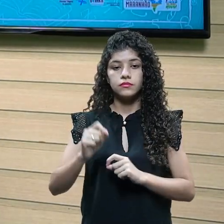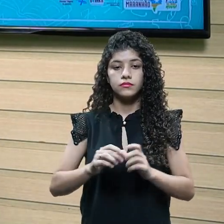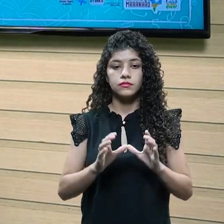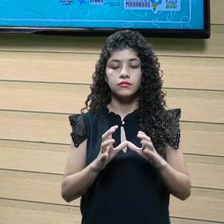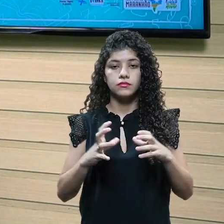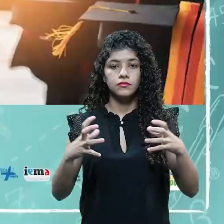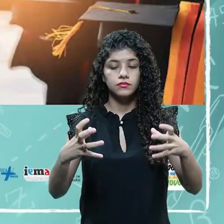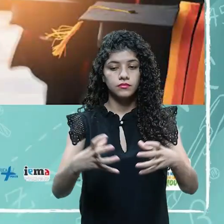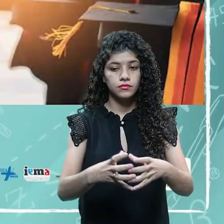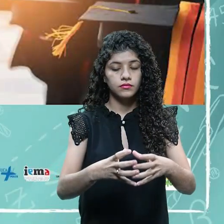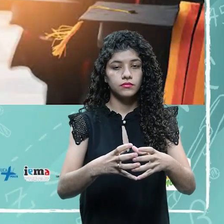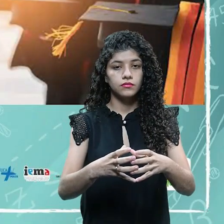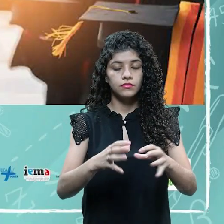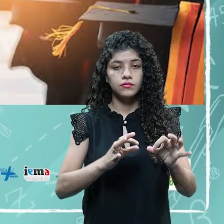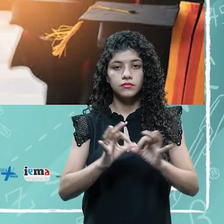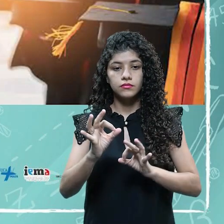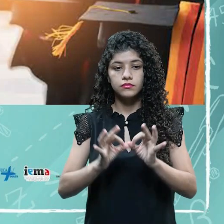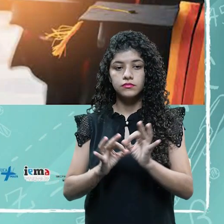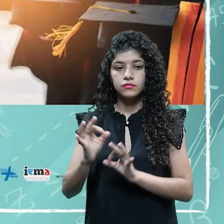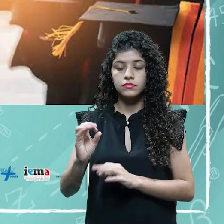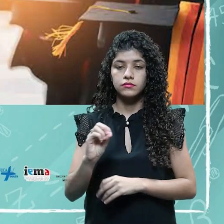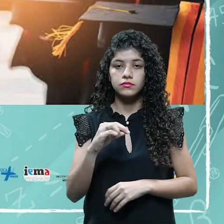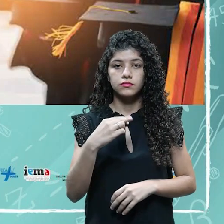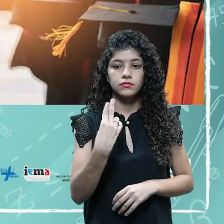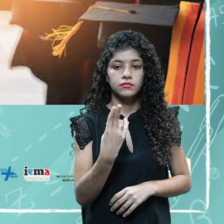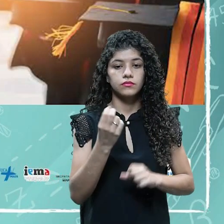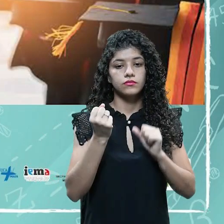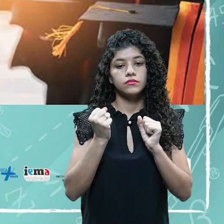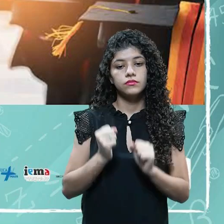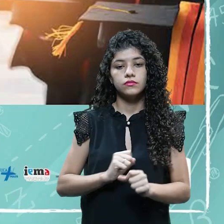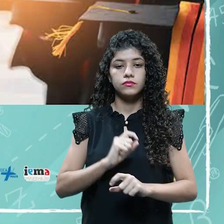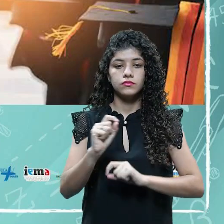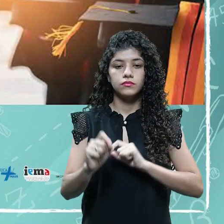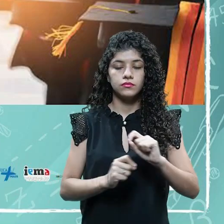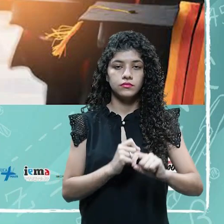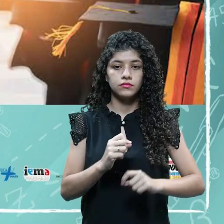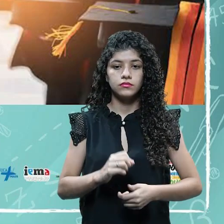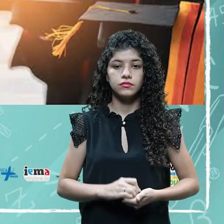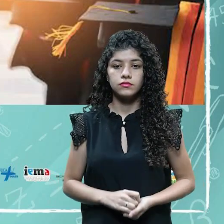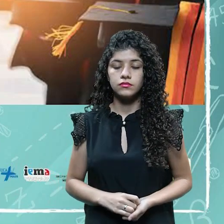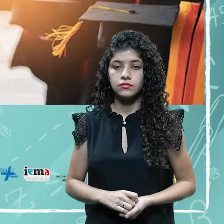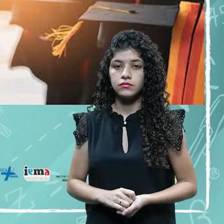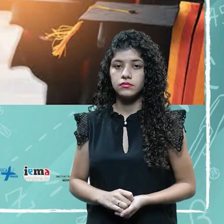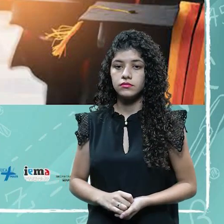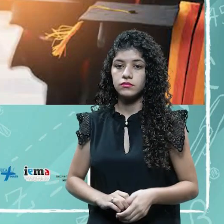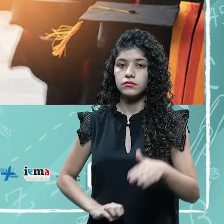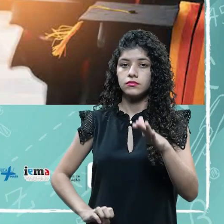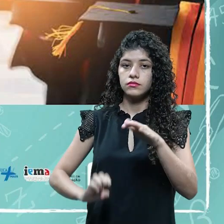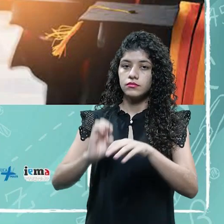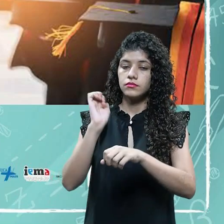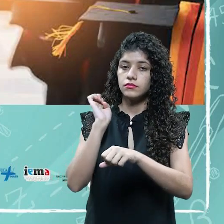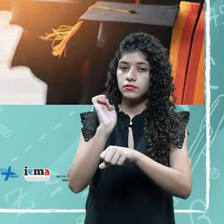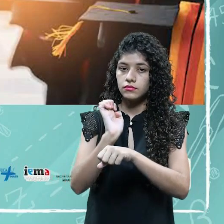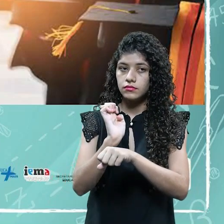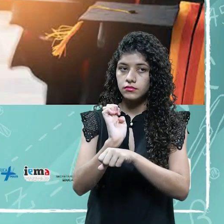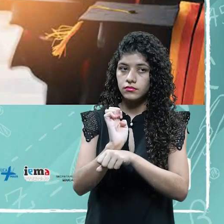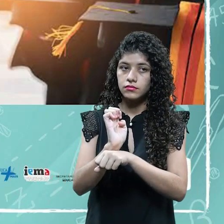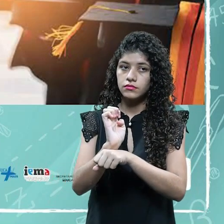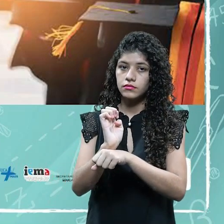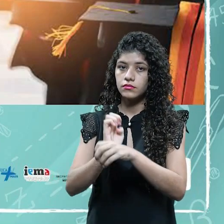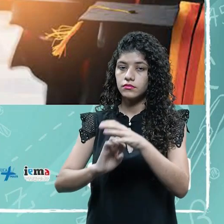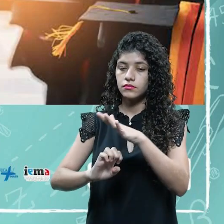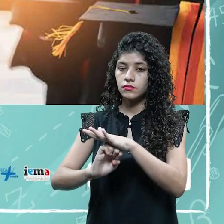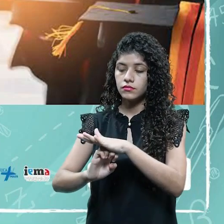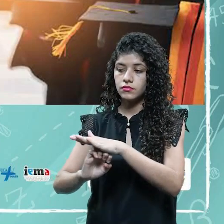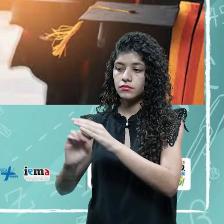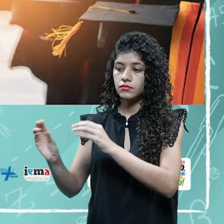formatura, né? Ou, a gente pode contratar um cerimonial, né? Que desenvolve um guia